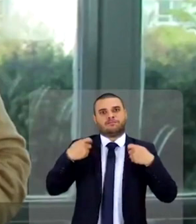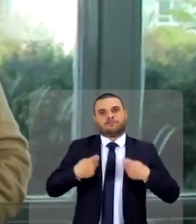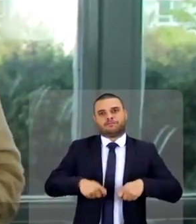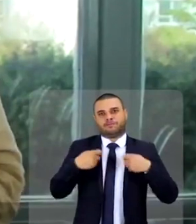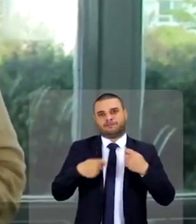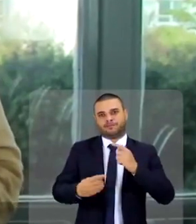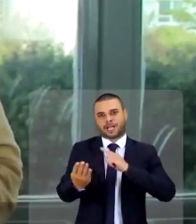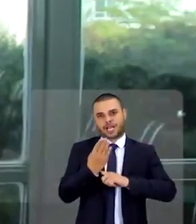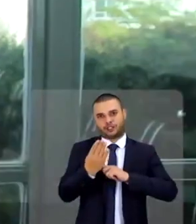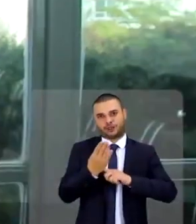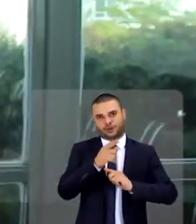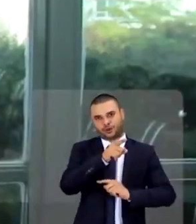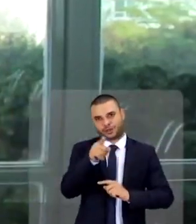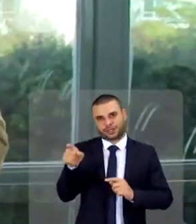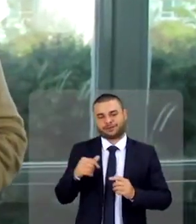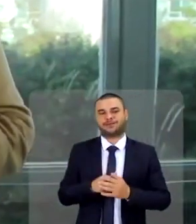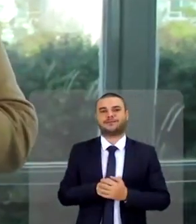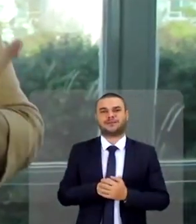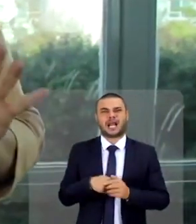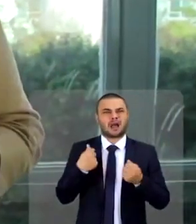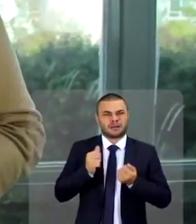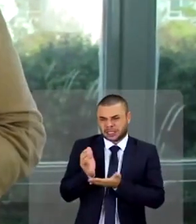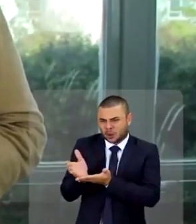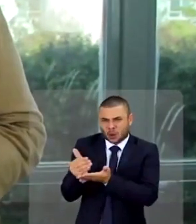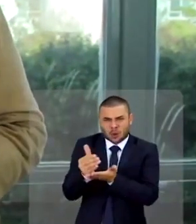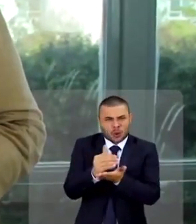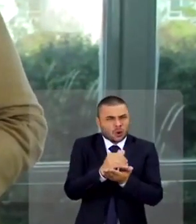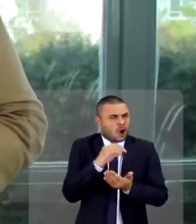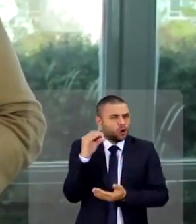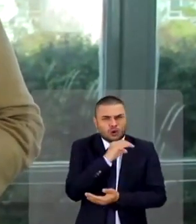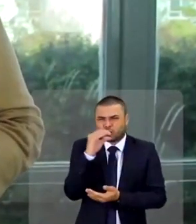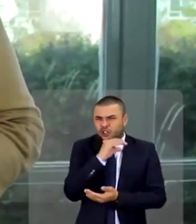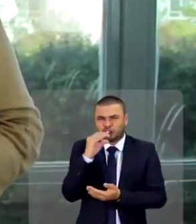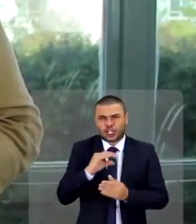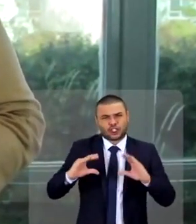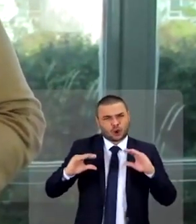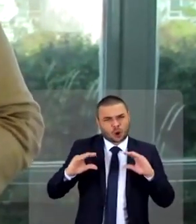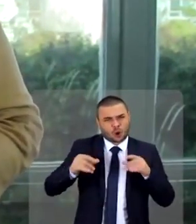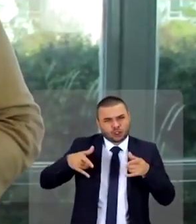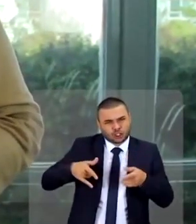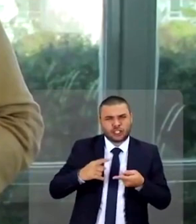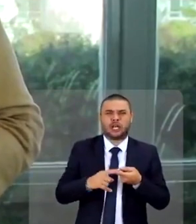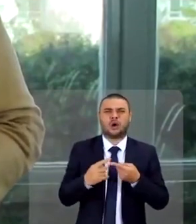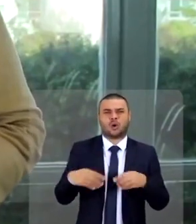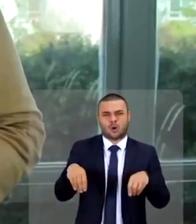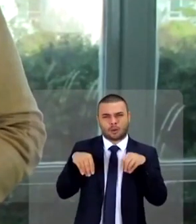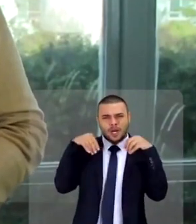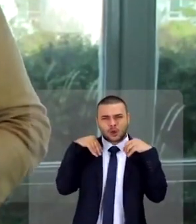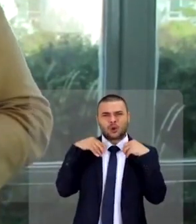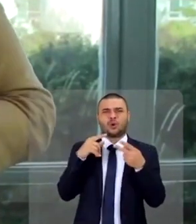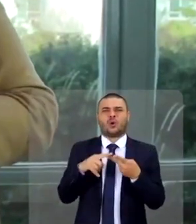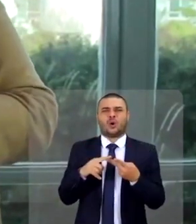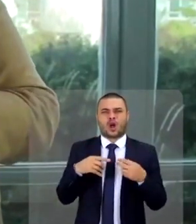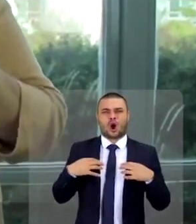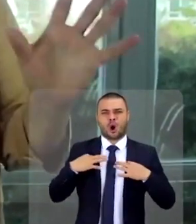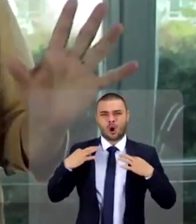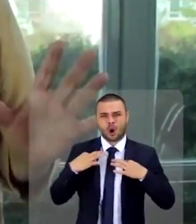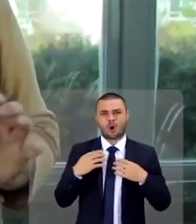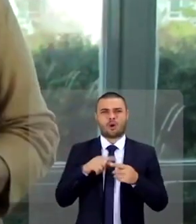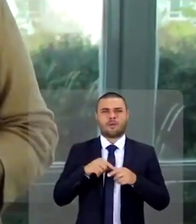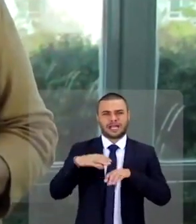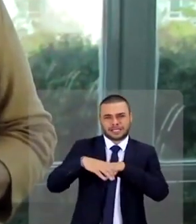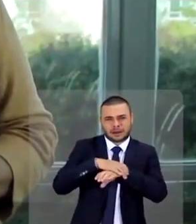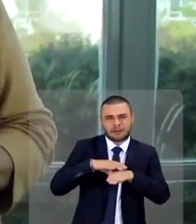da colaboração de vocês. Precisamos arrecadar urgente colchões, cobertores, roupas, calçados ou